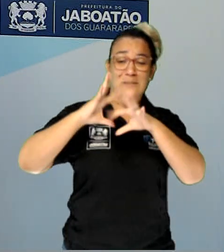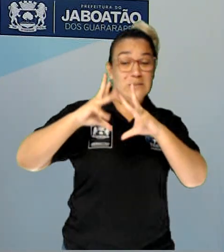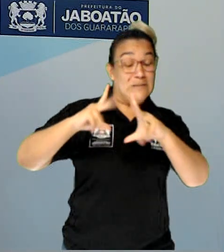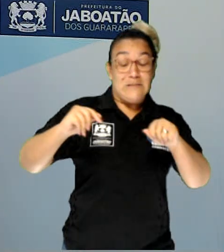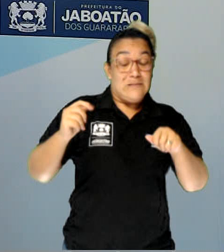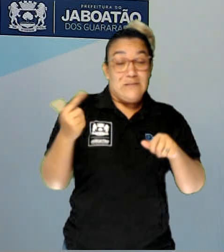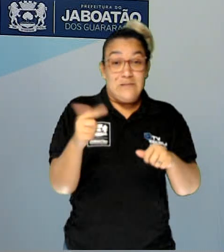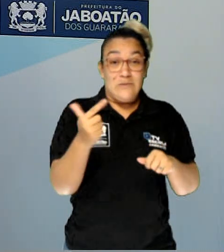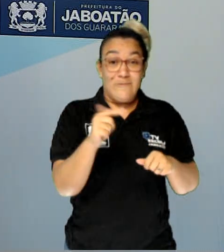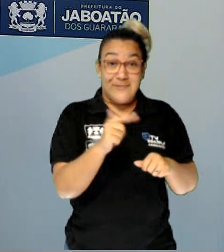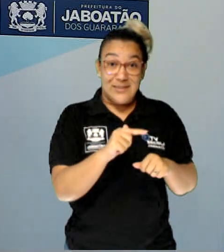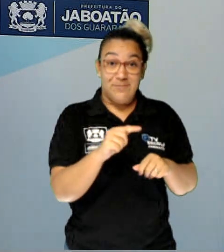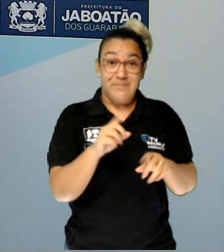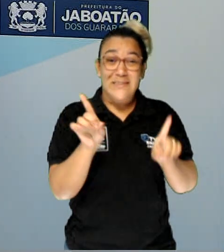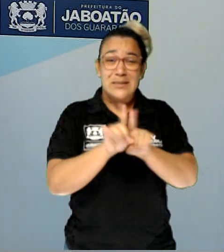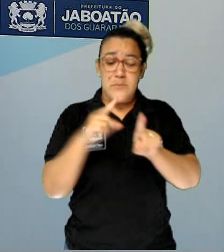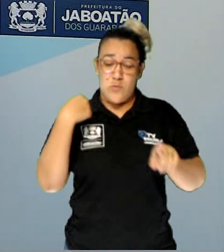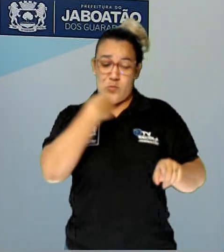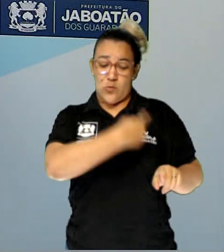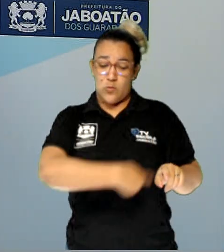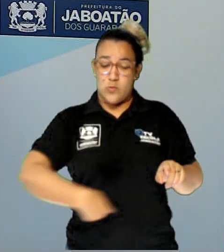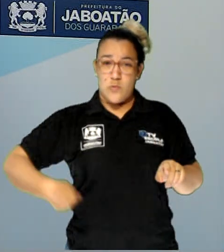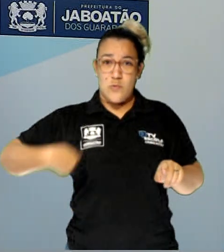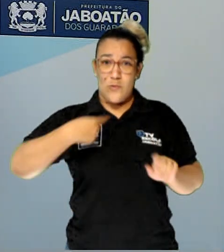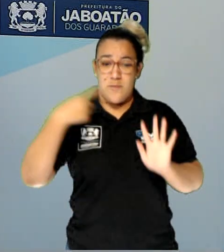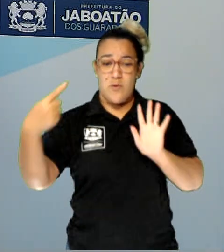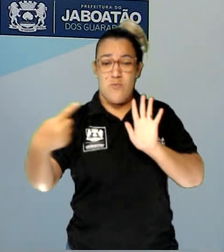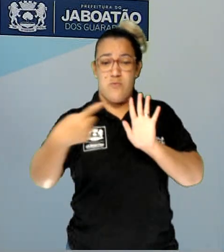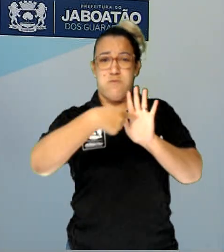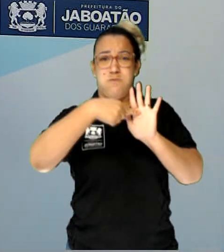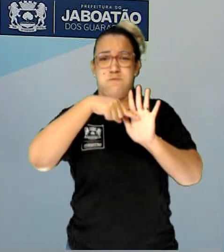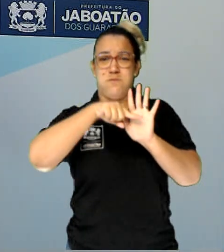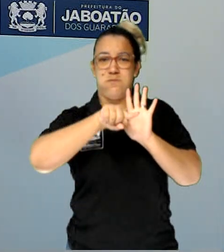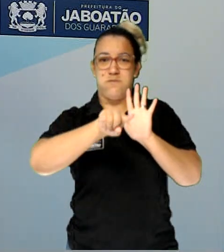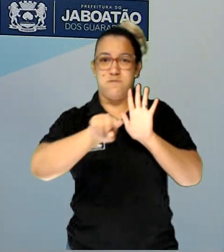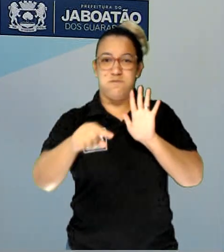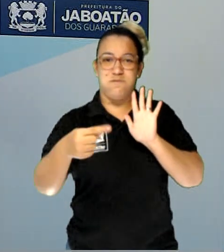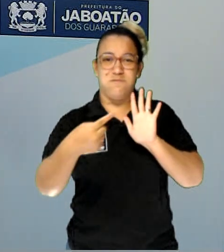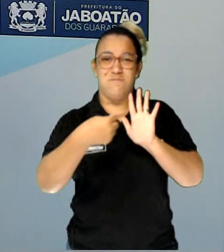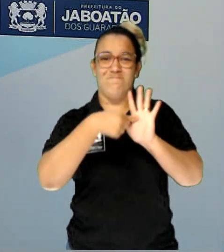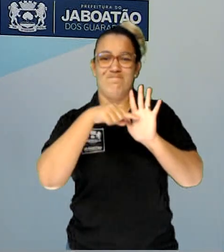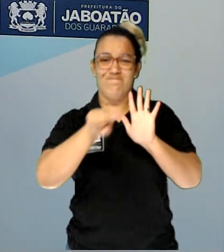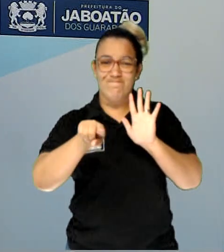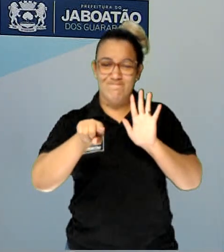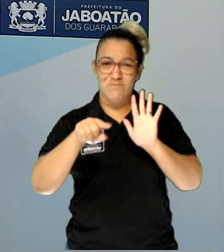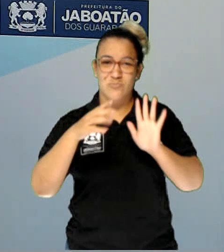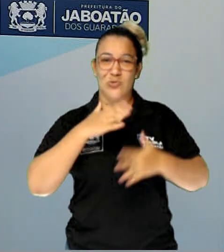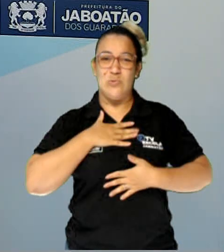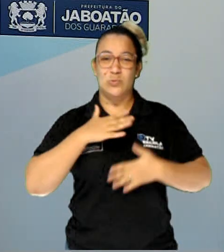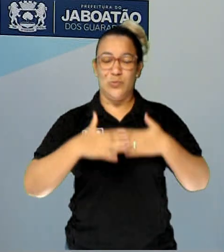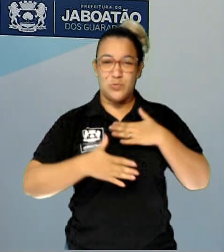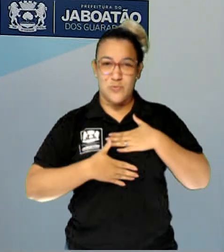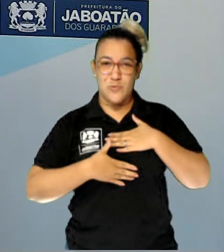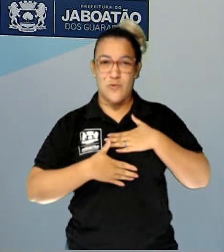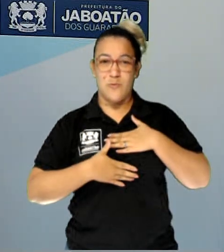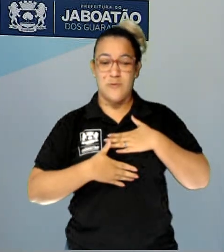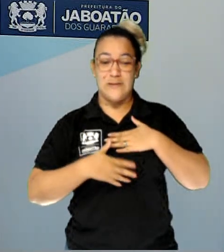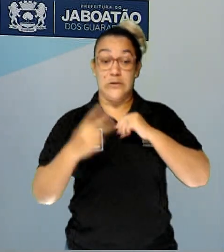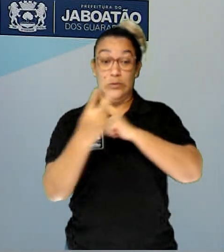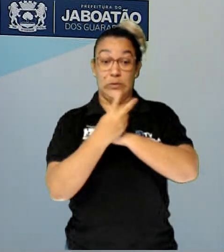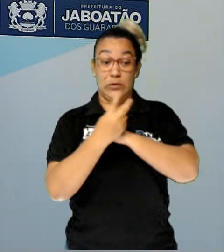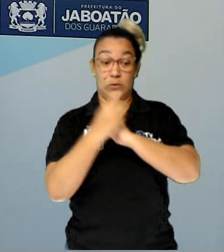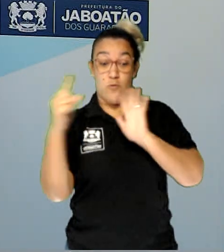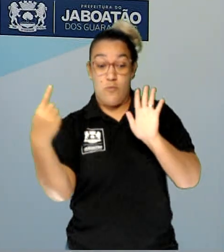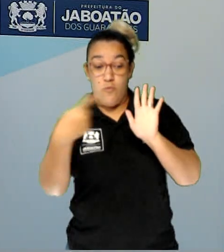ataca o sistema imunológico, ou seja, são a parte do nosso corpo que trabalha para defender